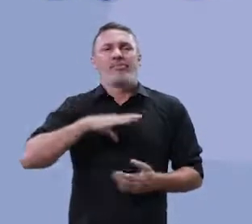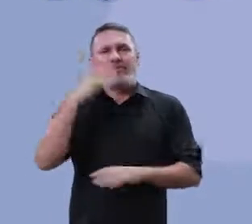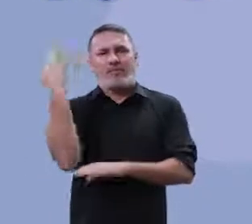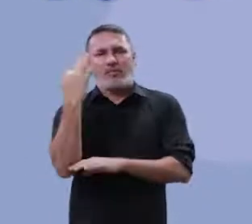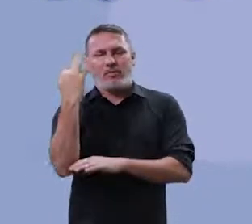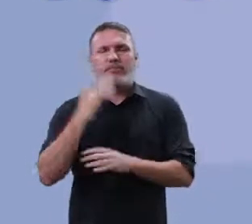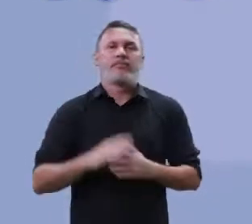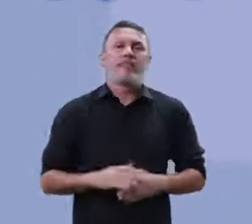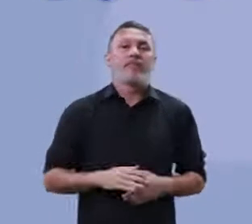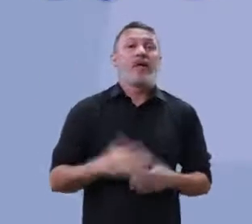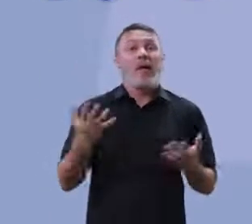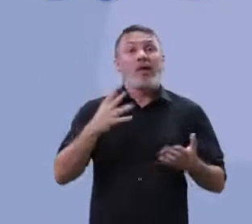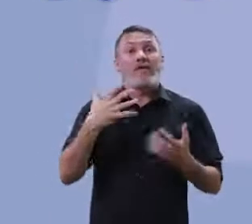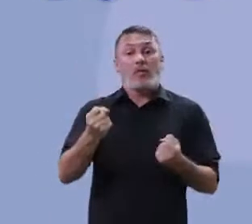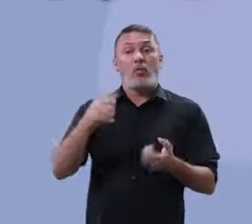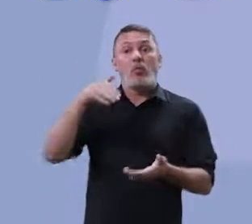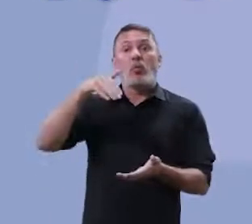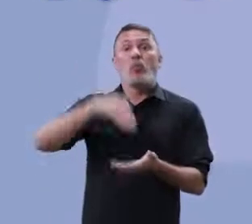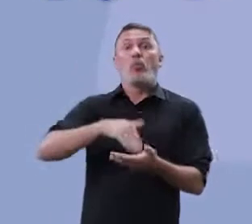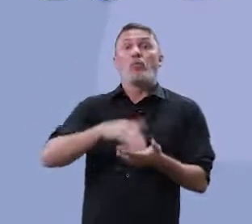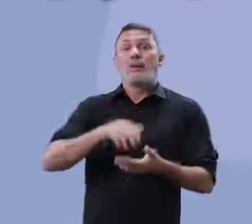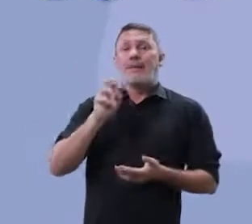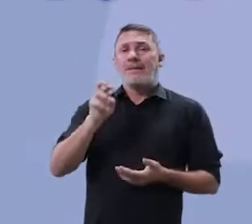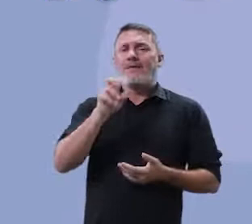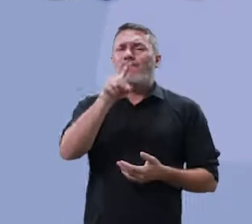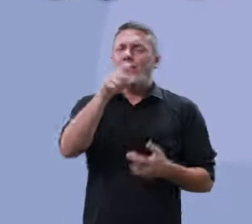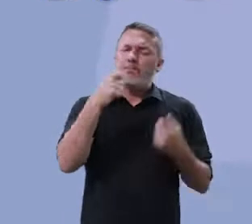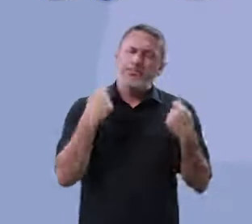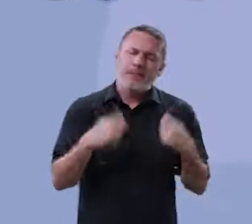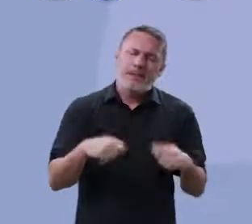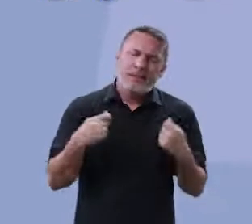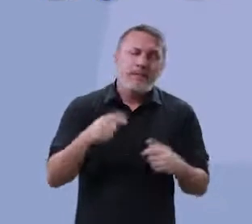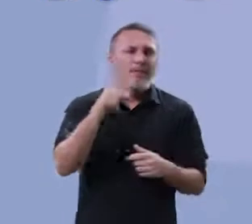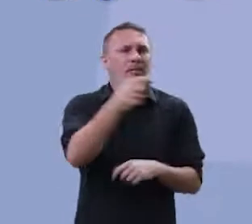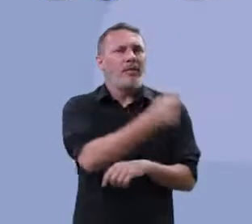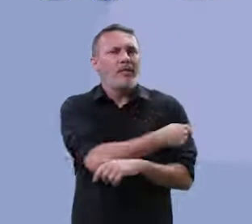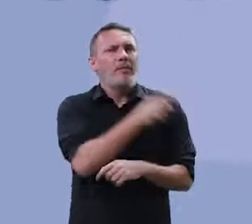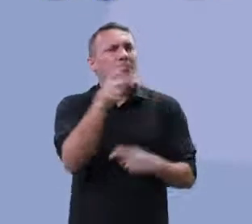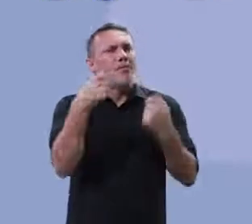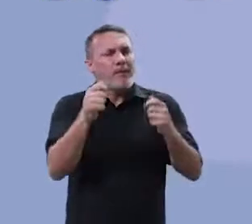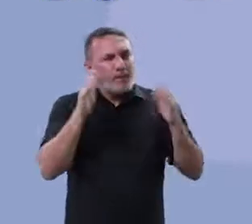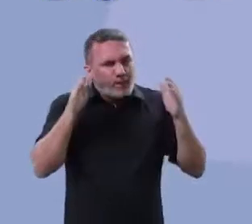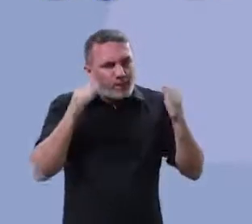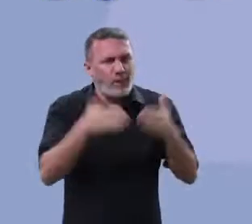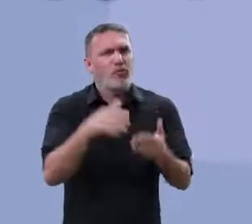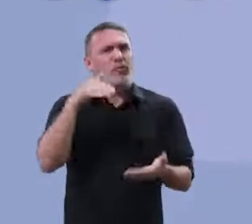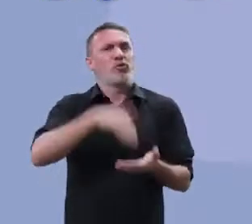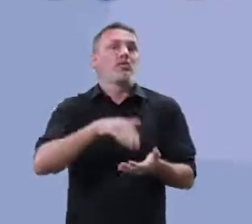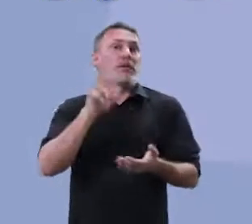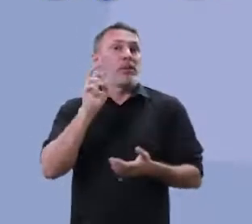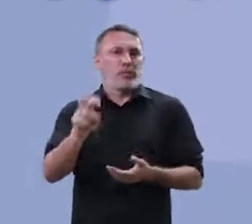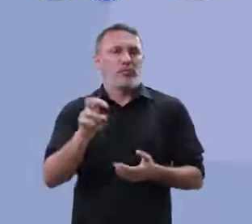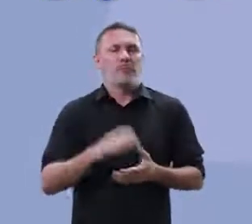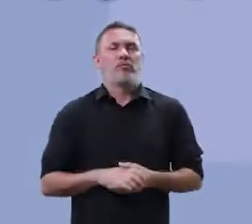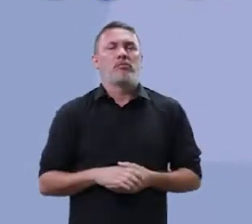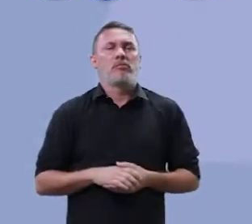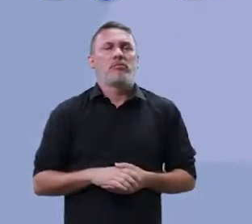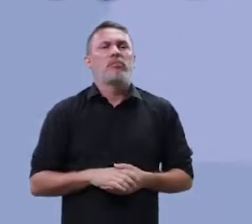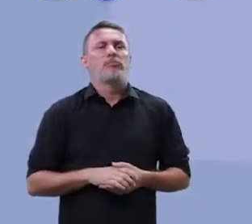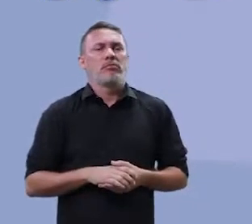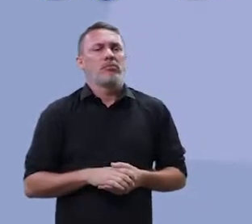ver a última competência. É aquela que você, meu aluno, você precisa focar. Aqui, ó.